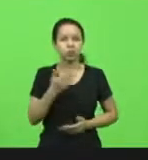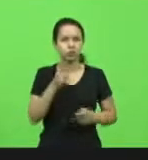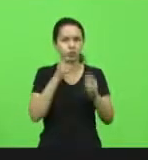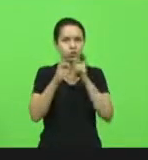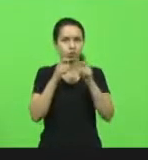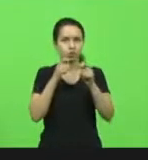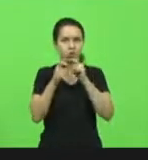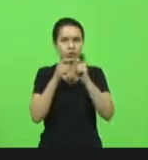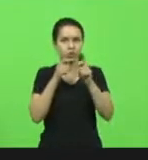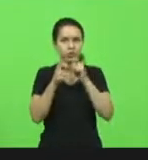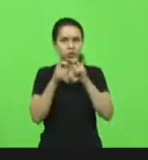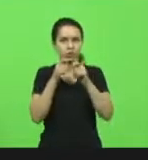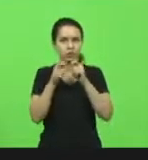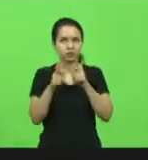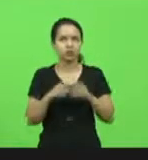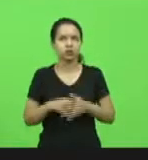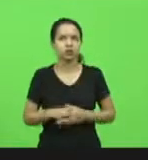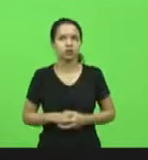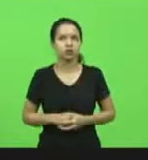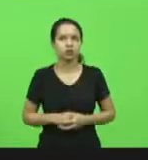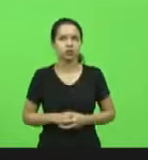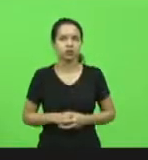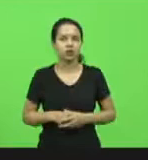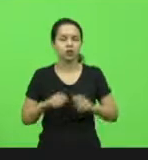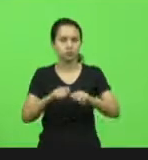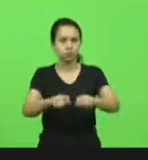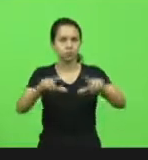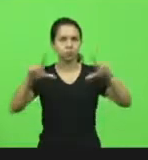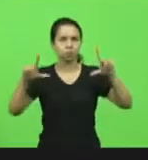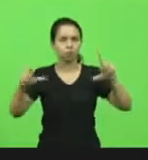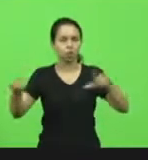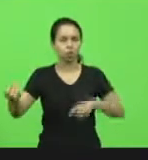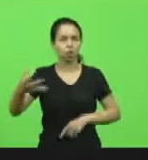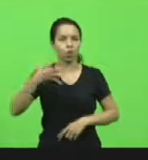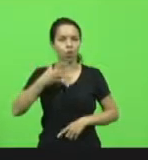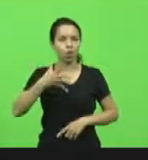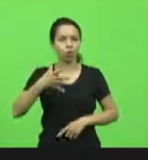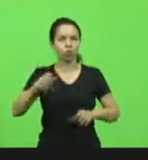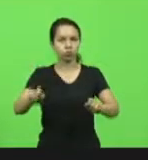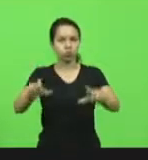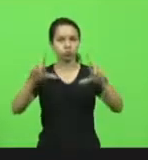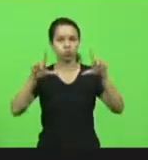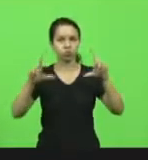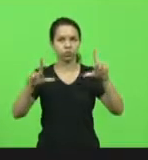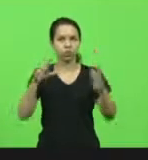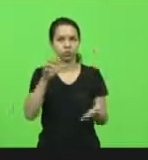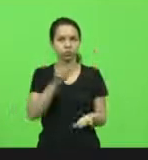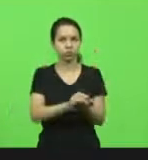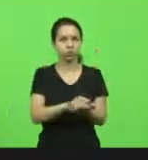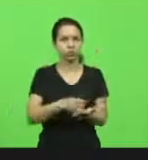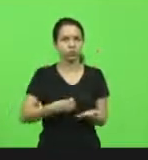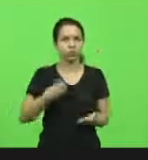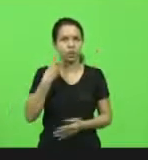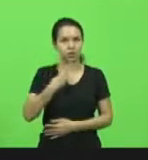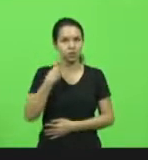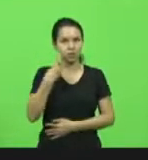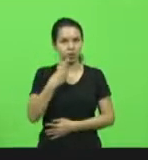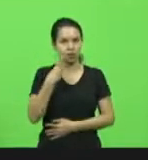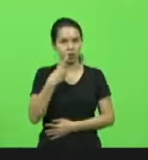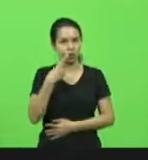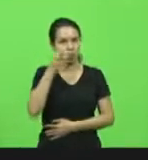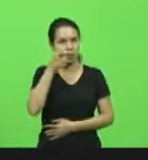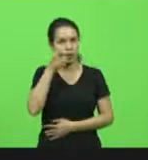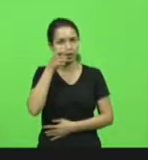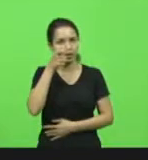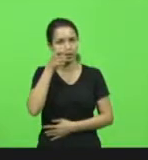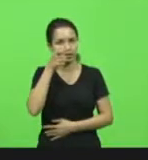para que abra o novo painel, para que eu possa registrar a presença dos deputados que estão acompanhando a